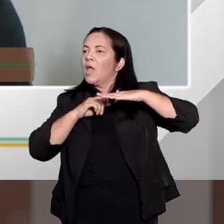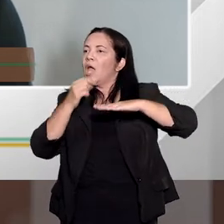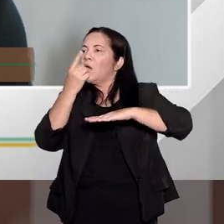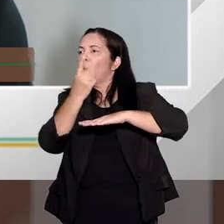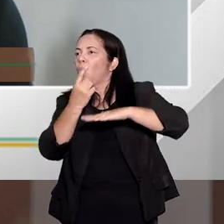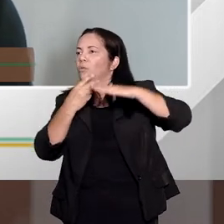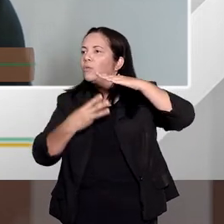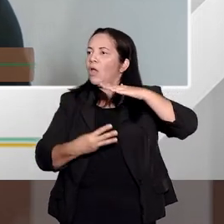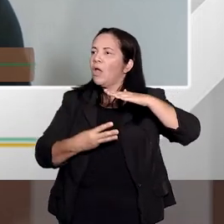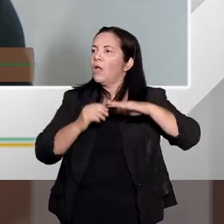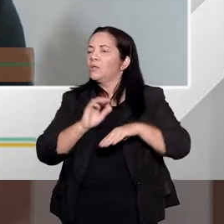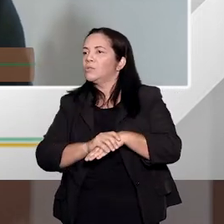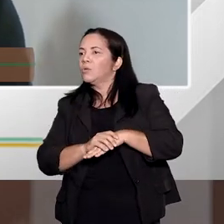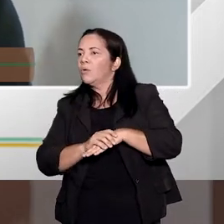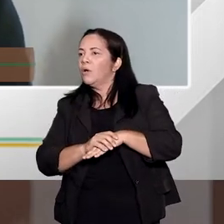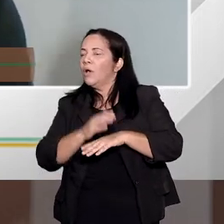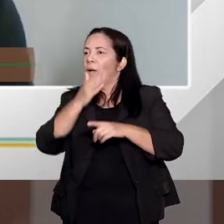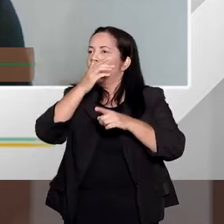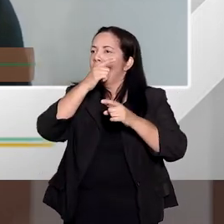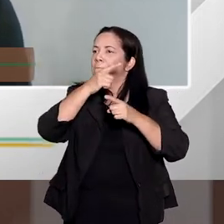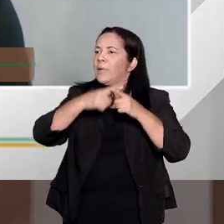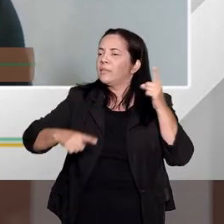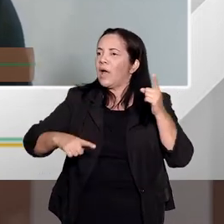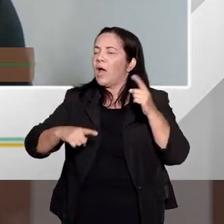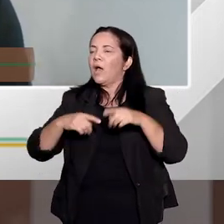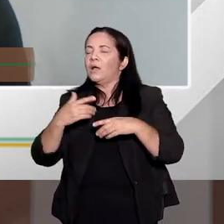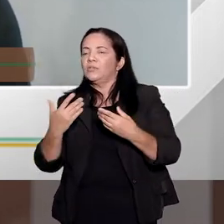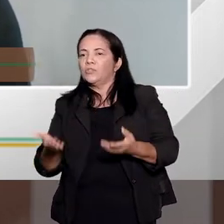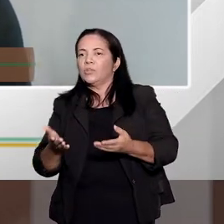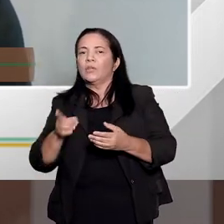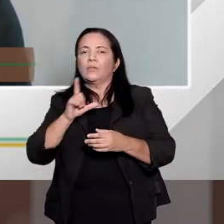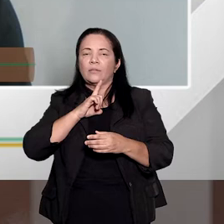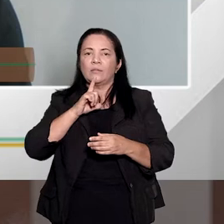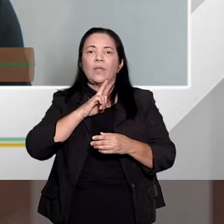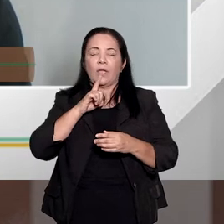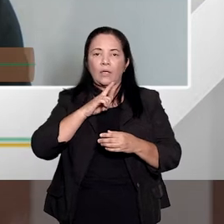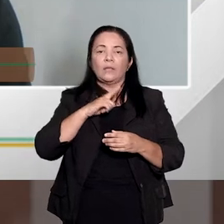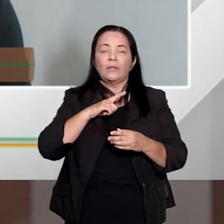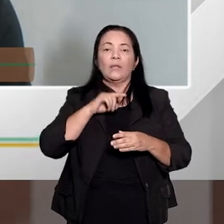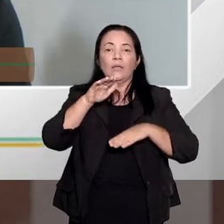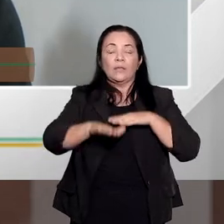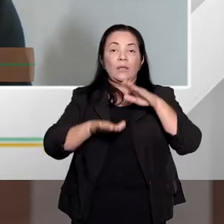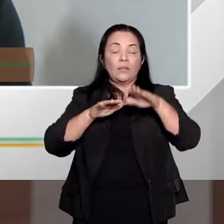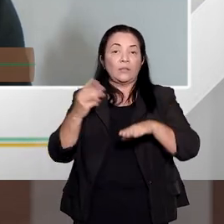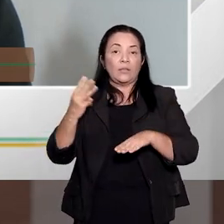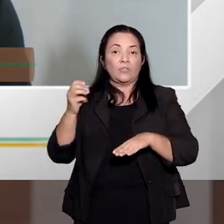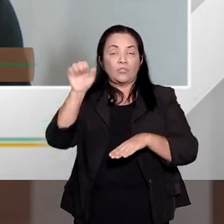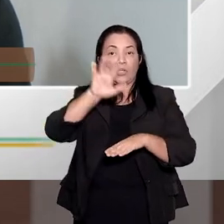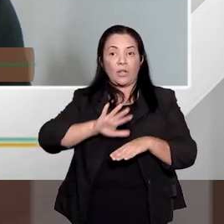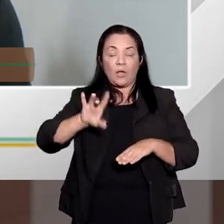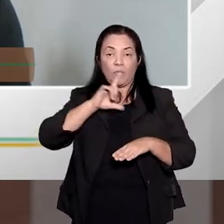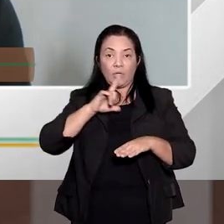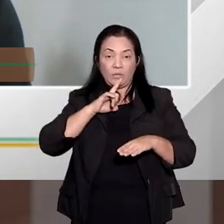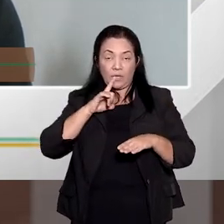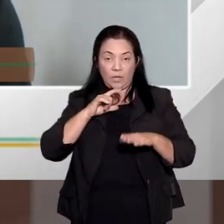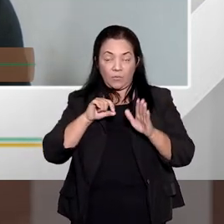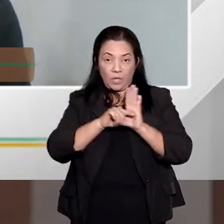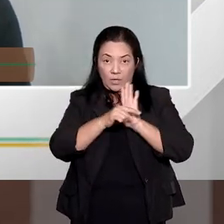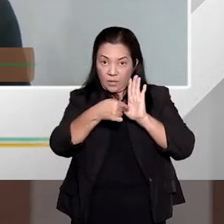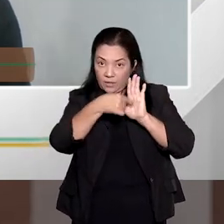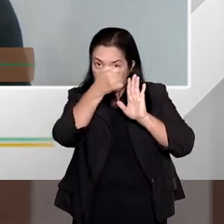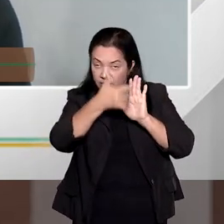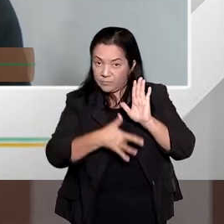metade, um terço, dois terços. Isso se encontra na parte geral, na parte especial, na parte geral. Por exemplo, uma causa de diminuição